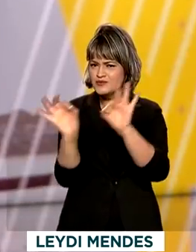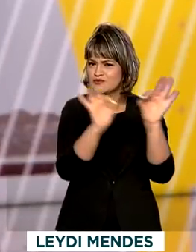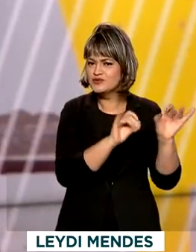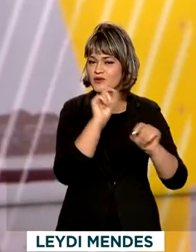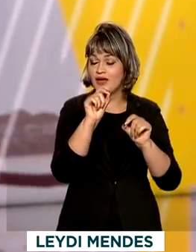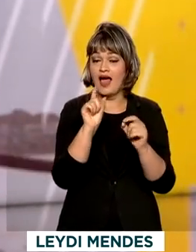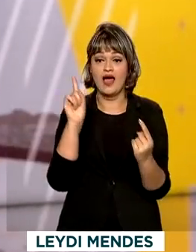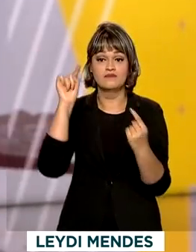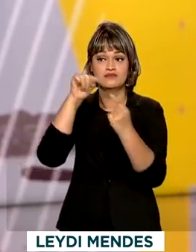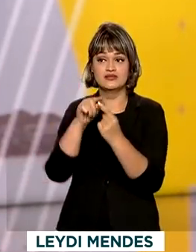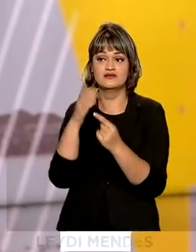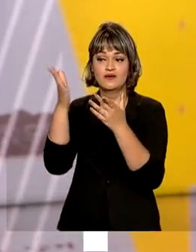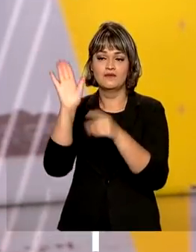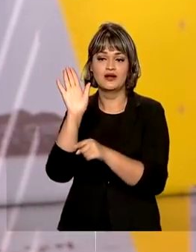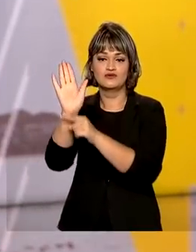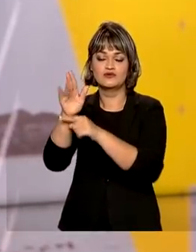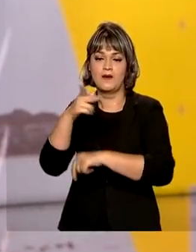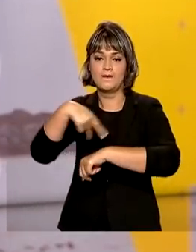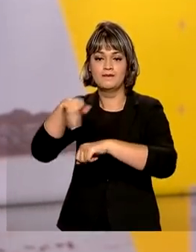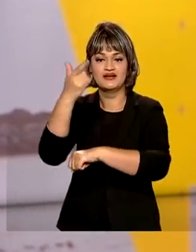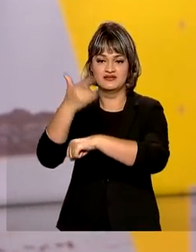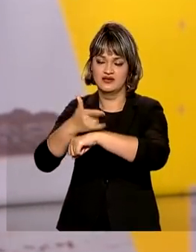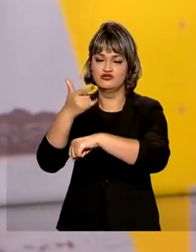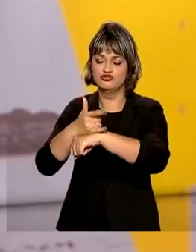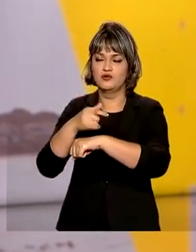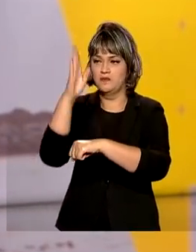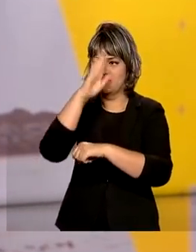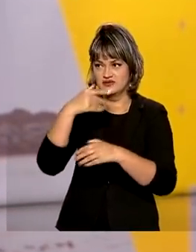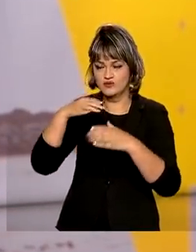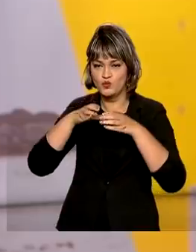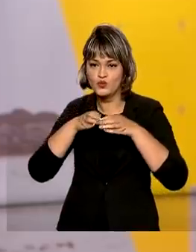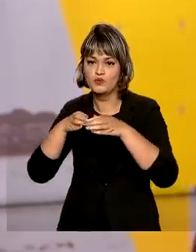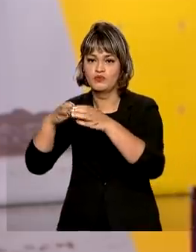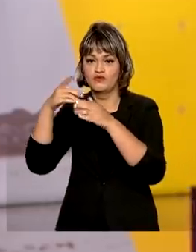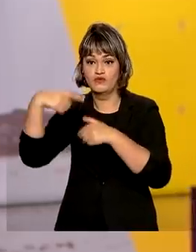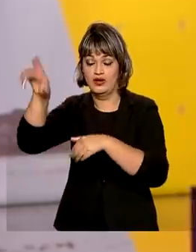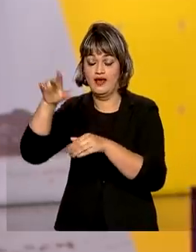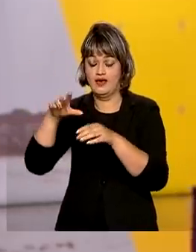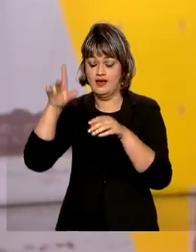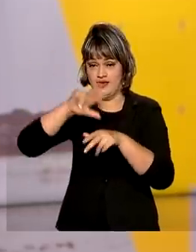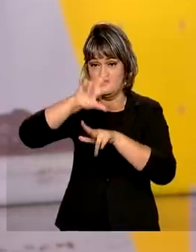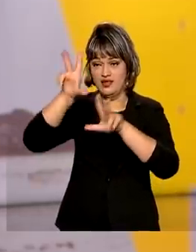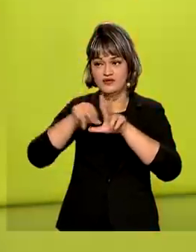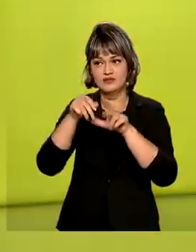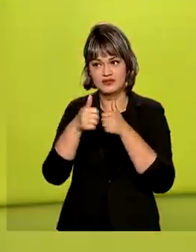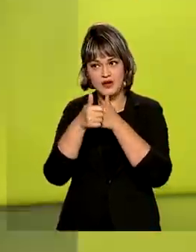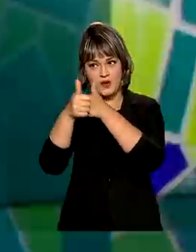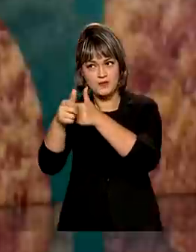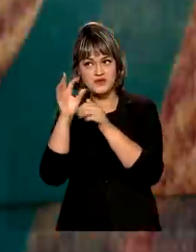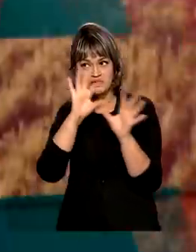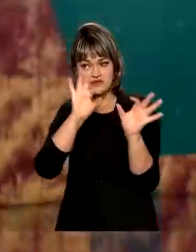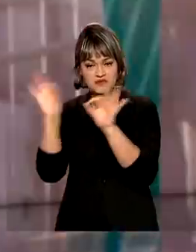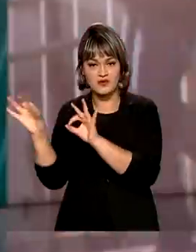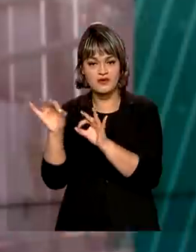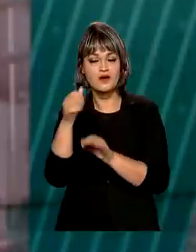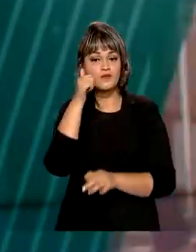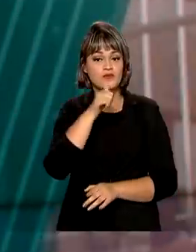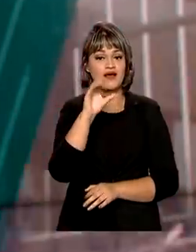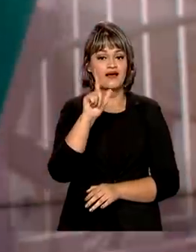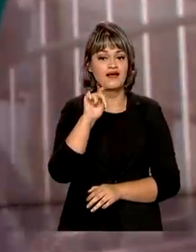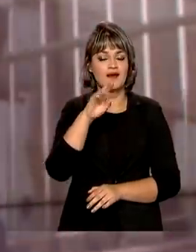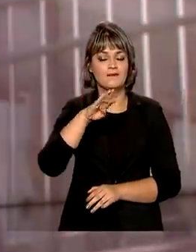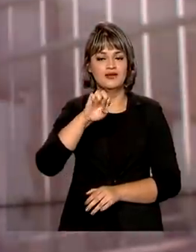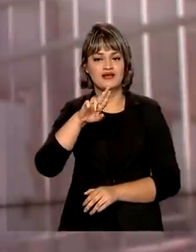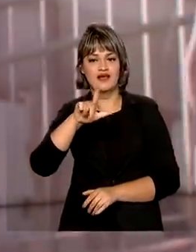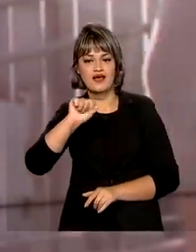que a missão humanitária brasileira chegou ao Haiti. Uma equipe da TV Brasil acompanhou a viagem. A reportagem é de Gabriela